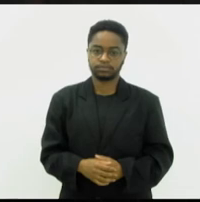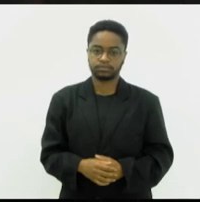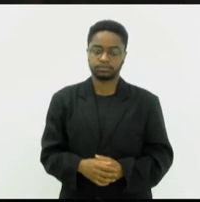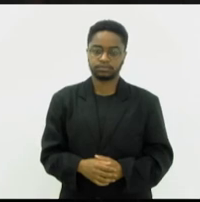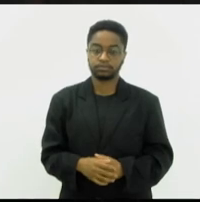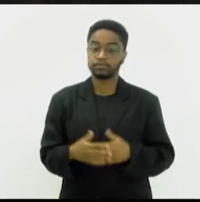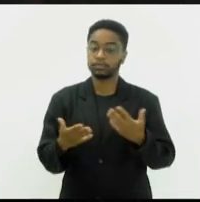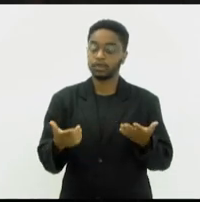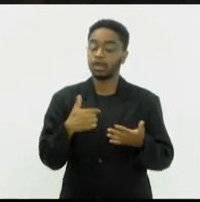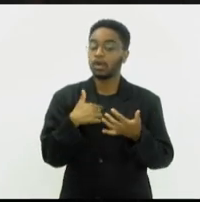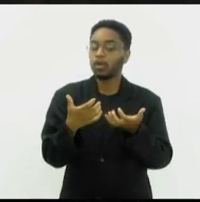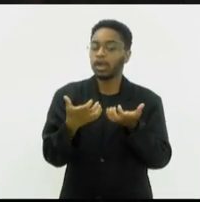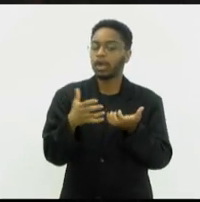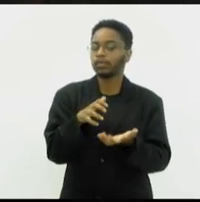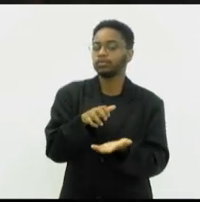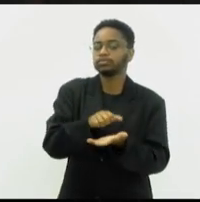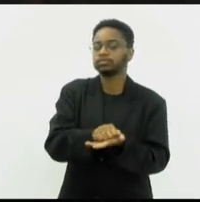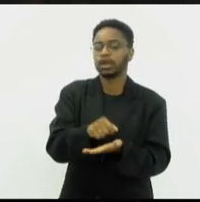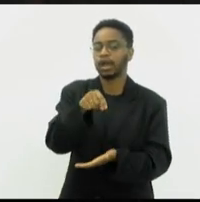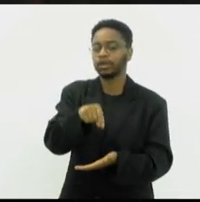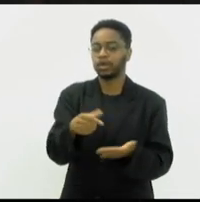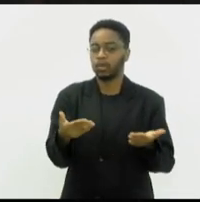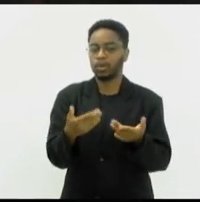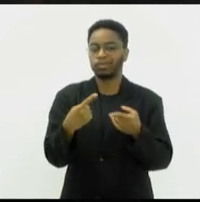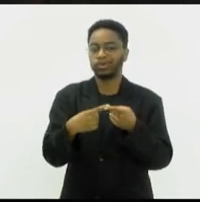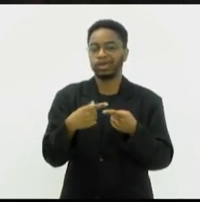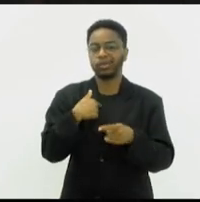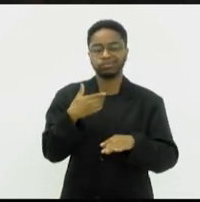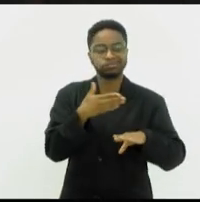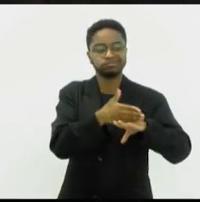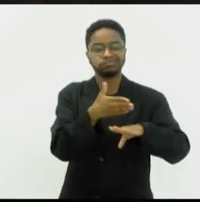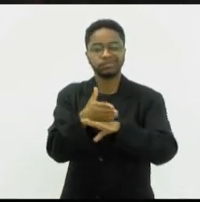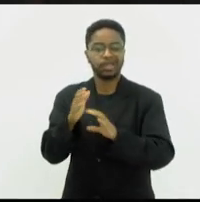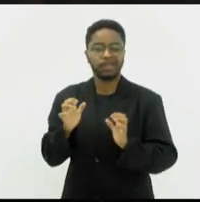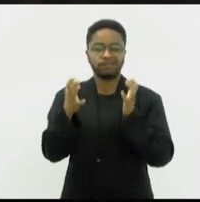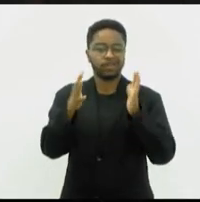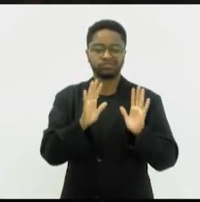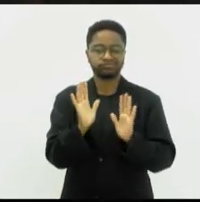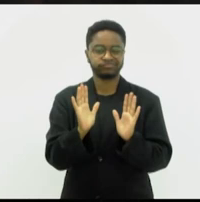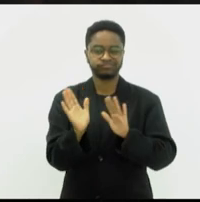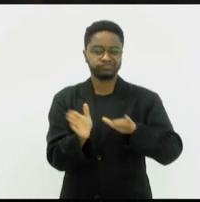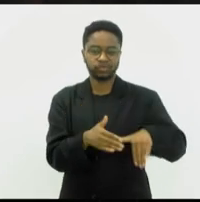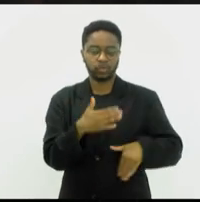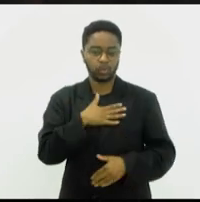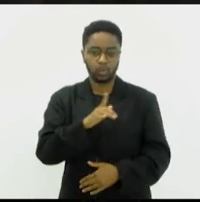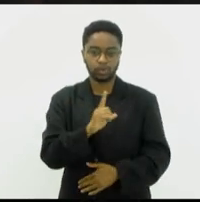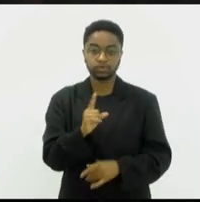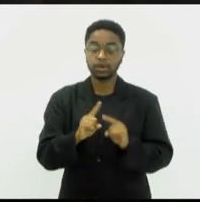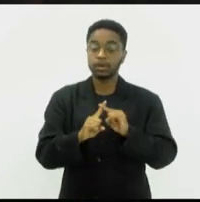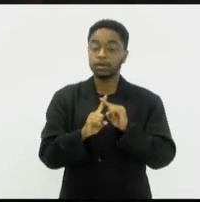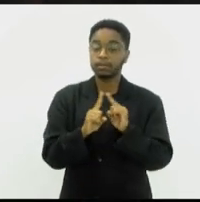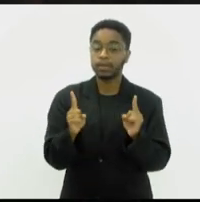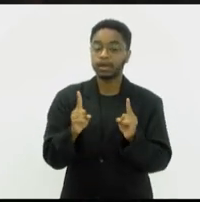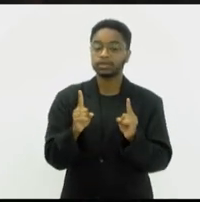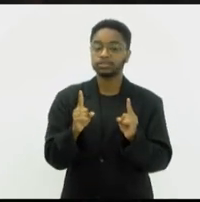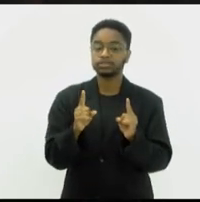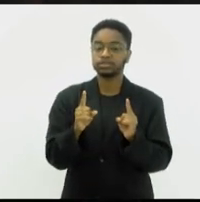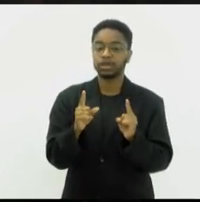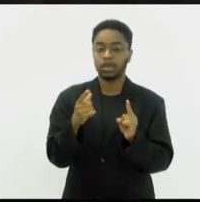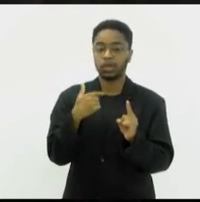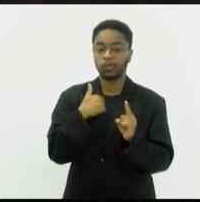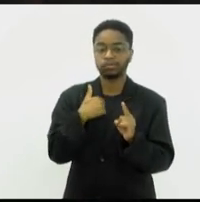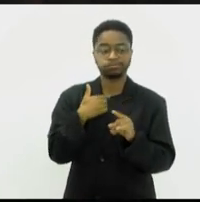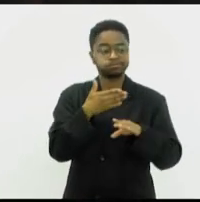porque eu não sou de ir muitos a eventos, mas dos últimos eventos que fui, achei esse